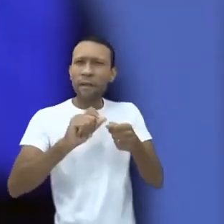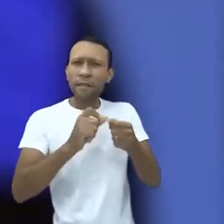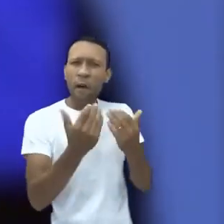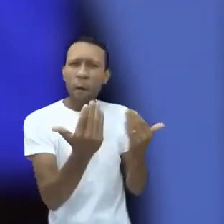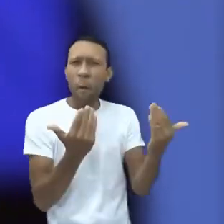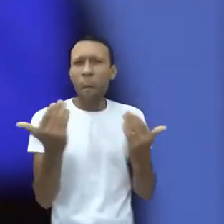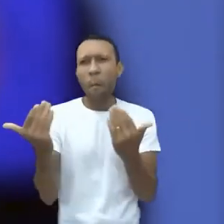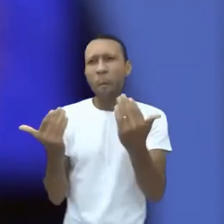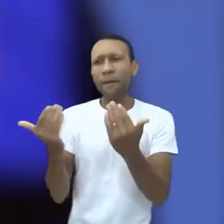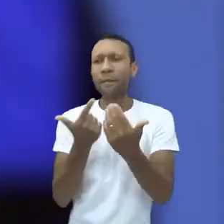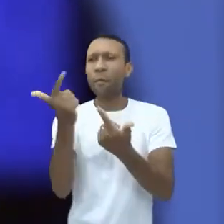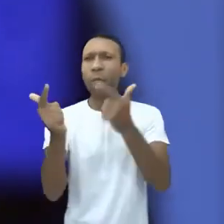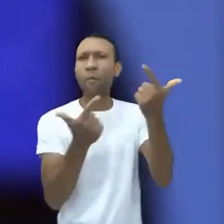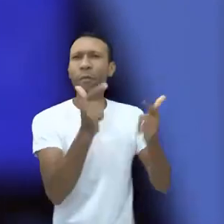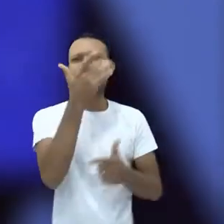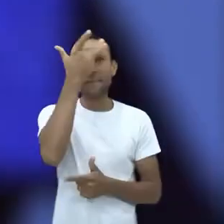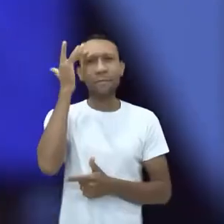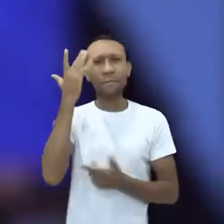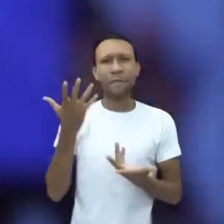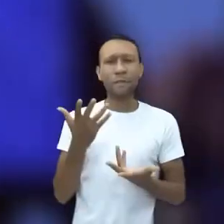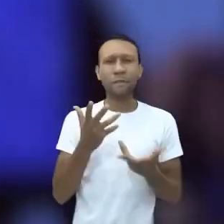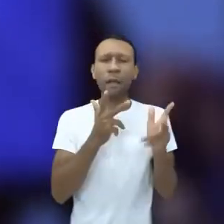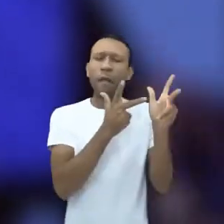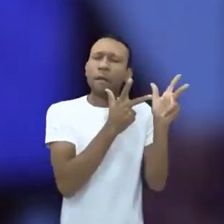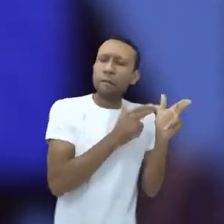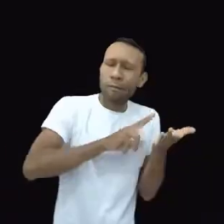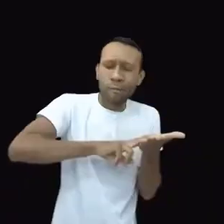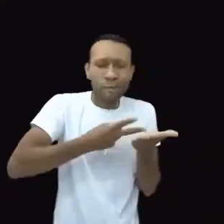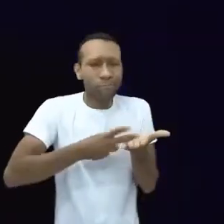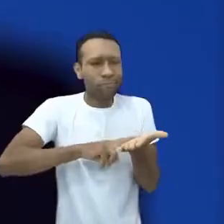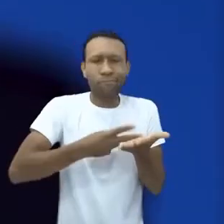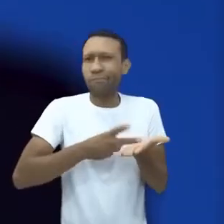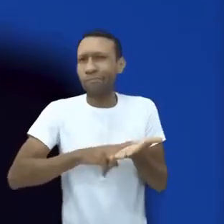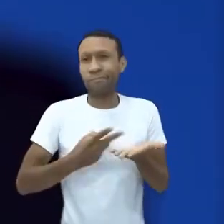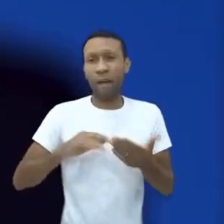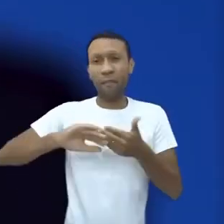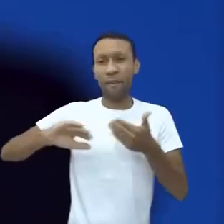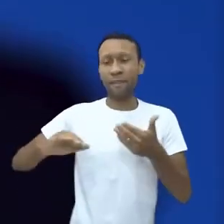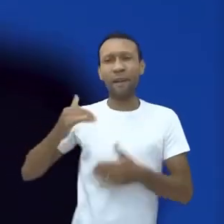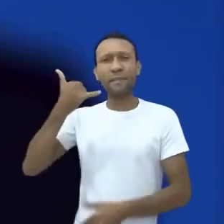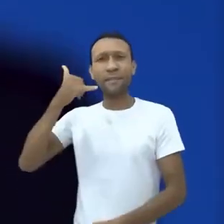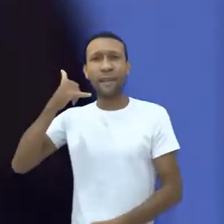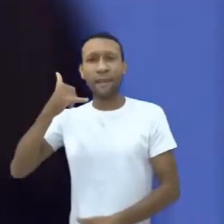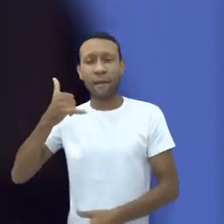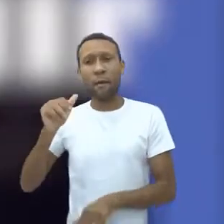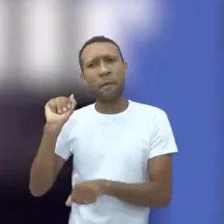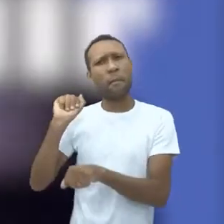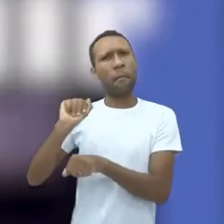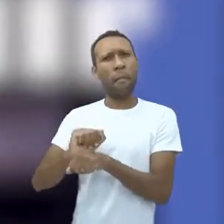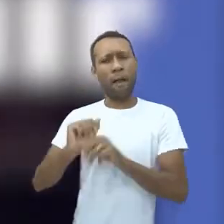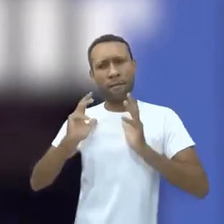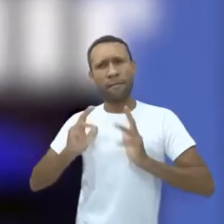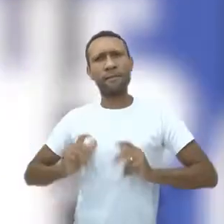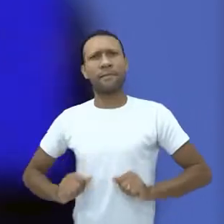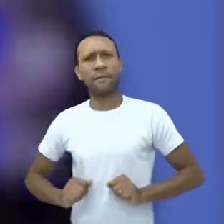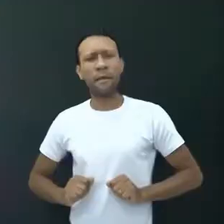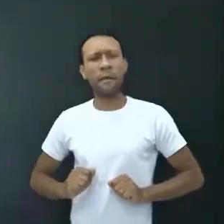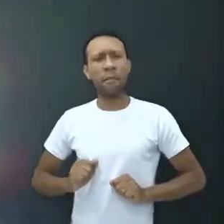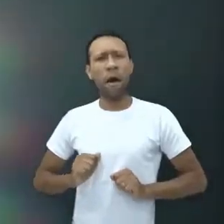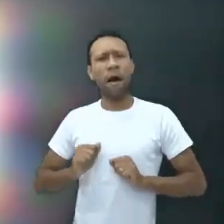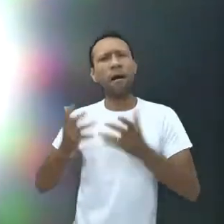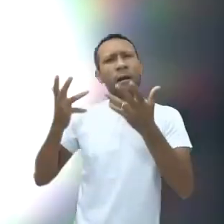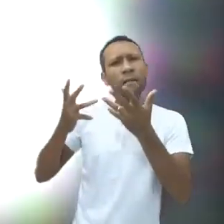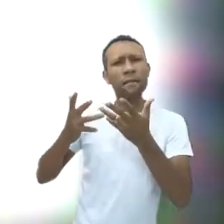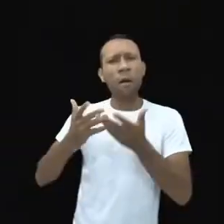tinha medo de perder qualquer coisa. Eu não conseguia dormir com o celular longe de mim. E aí eu tive que fazer uma limpa, parar de seguir várias pessoas.